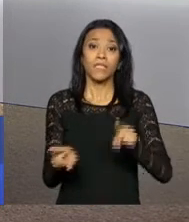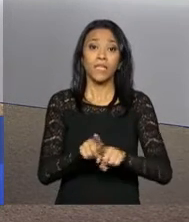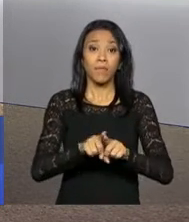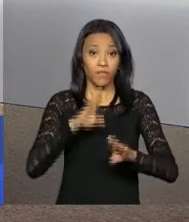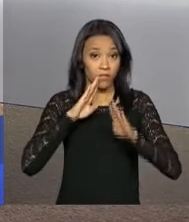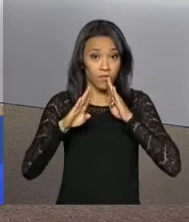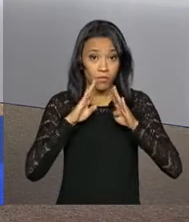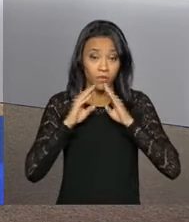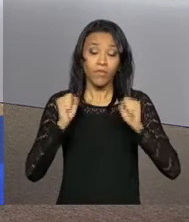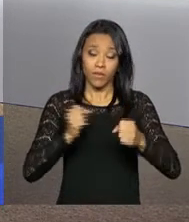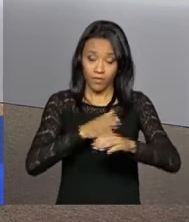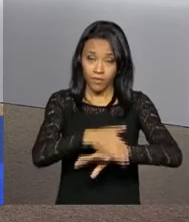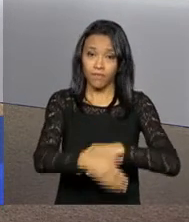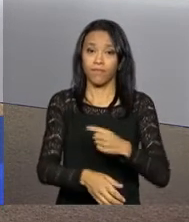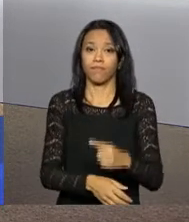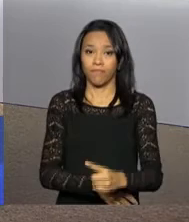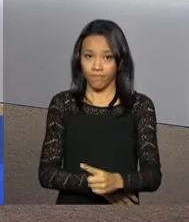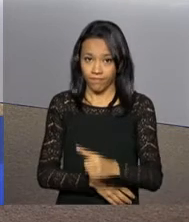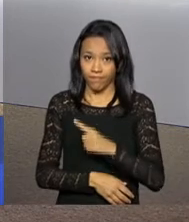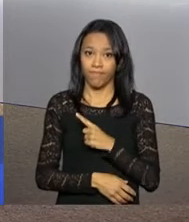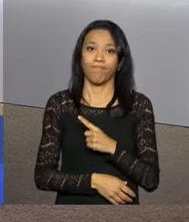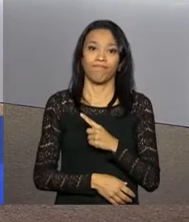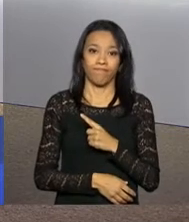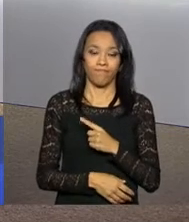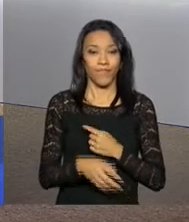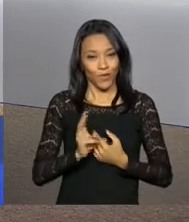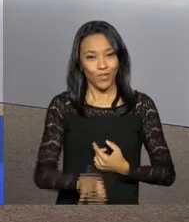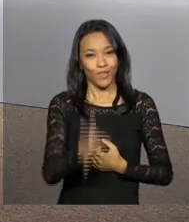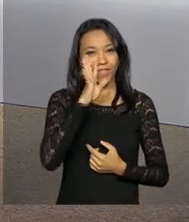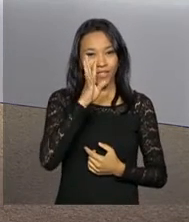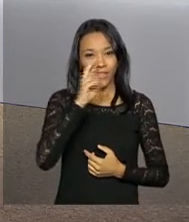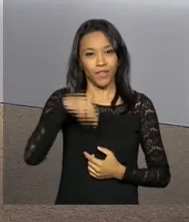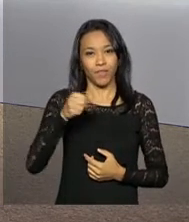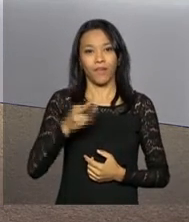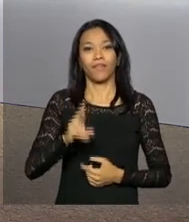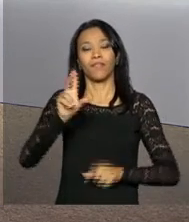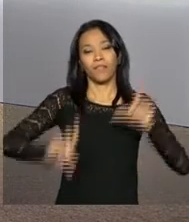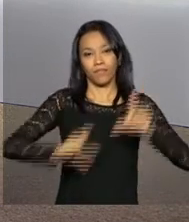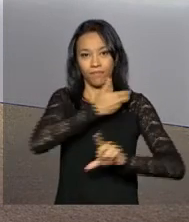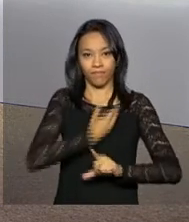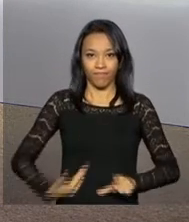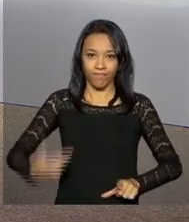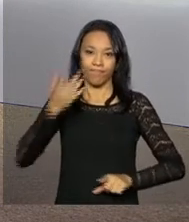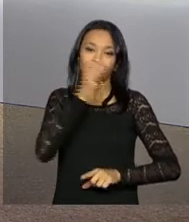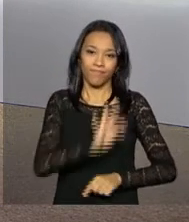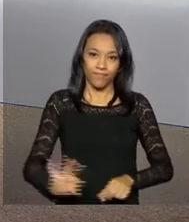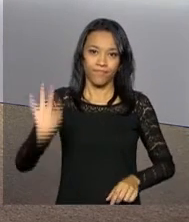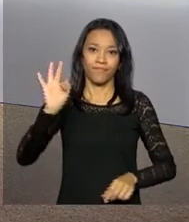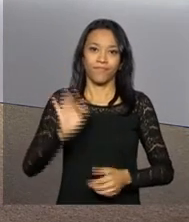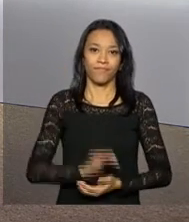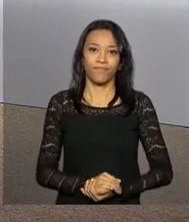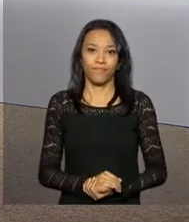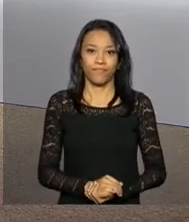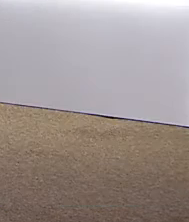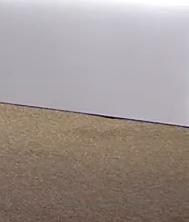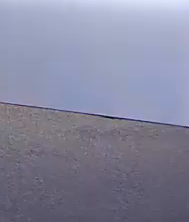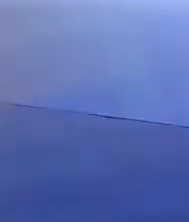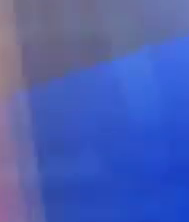e facebook.com.br tvnbr. Continue com a gente, NBR, a TV do Governo Federal.